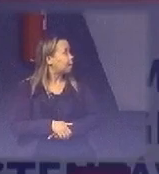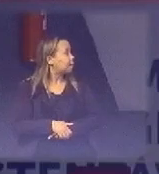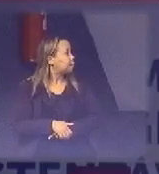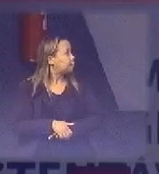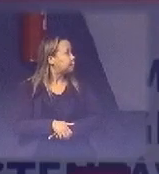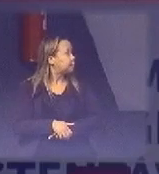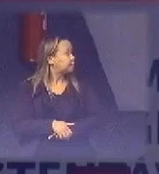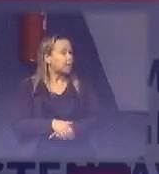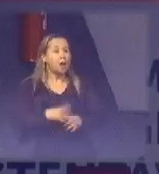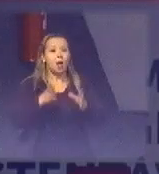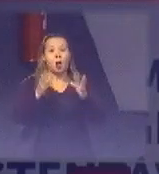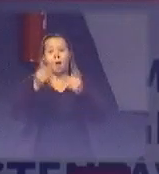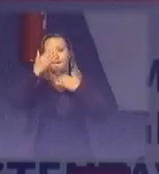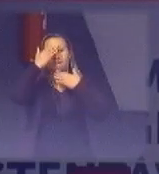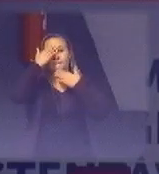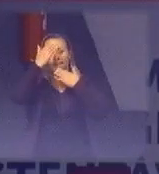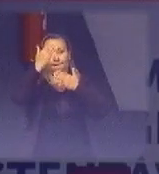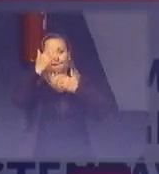Muito obrigado.